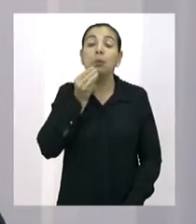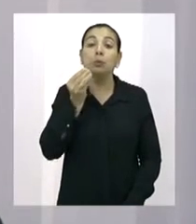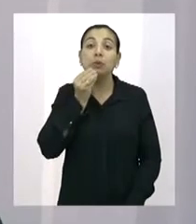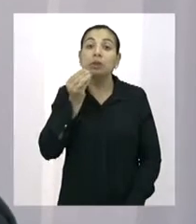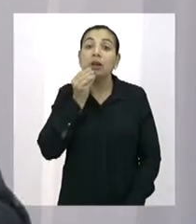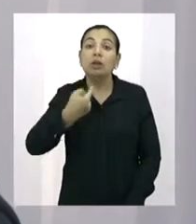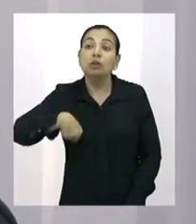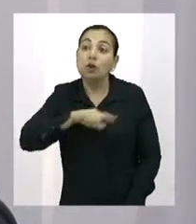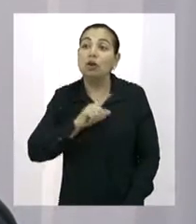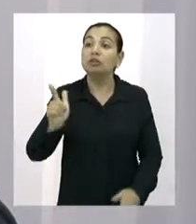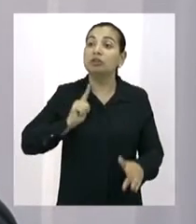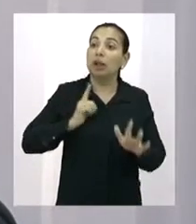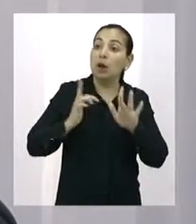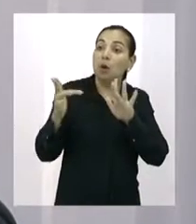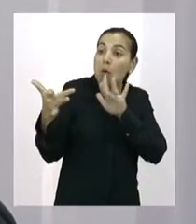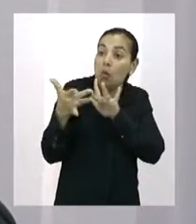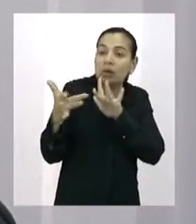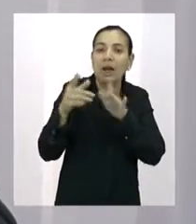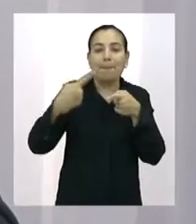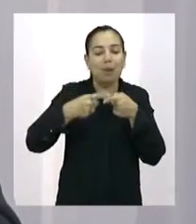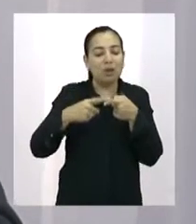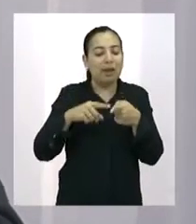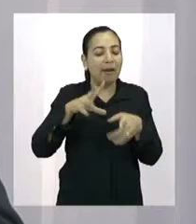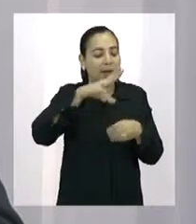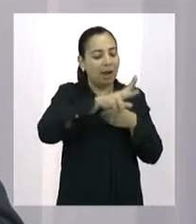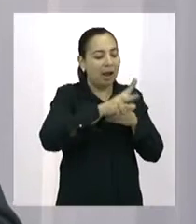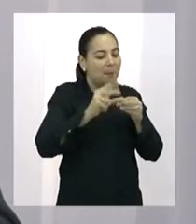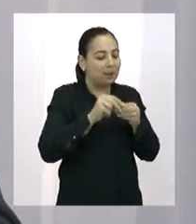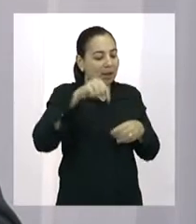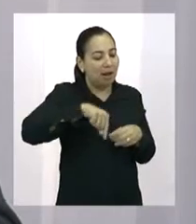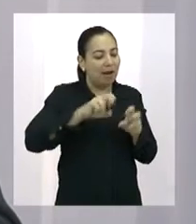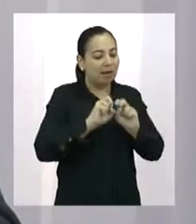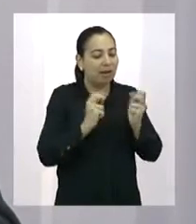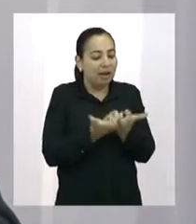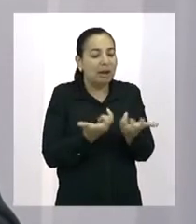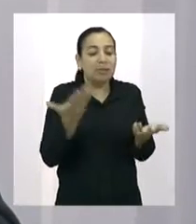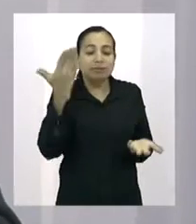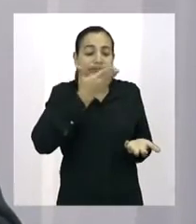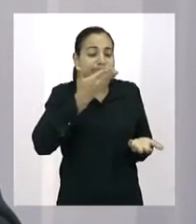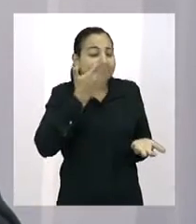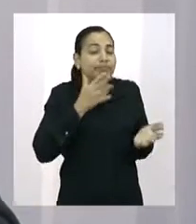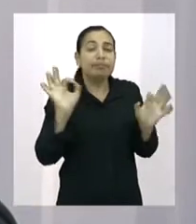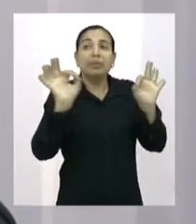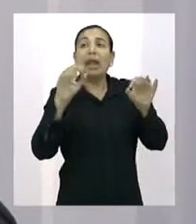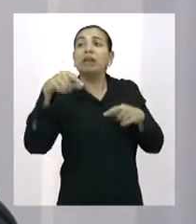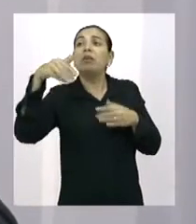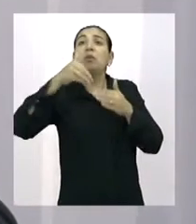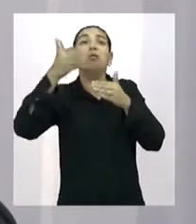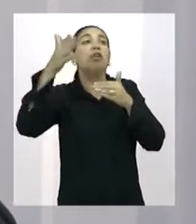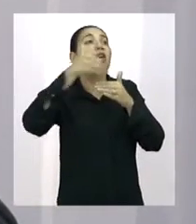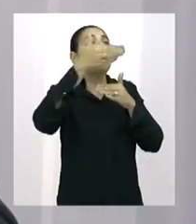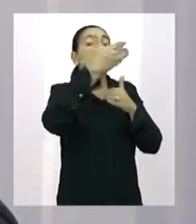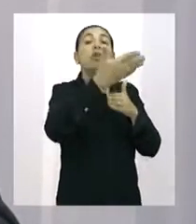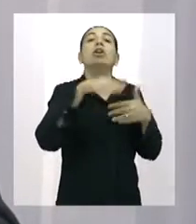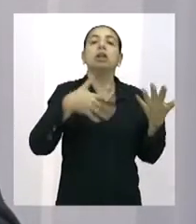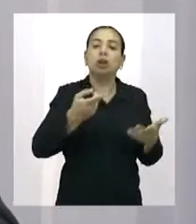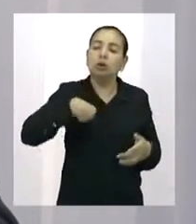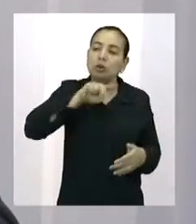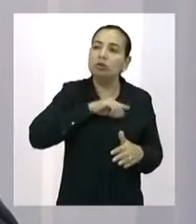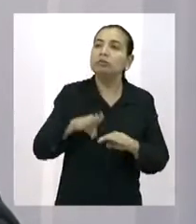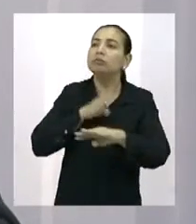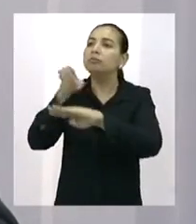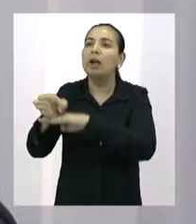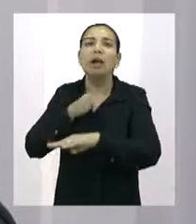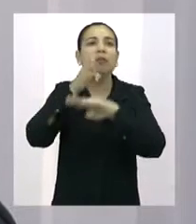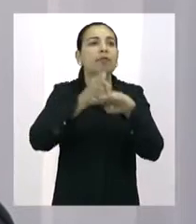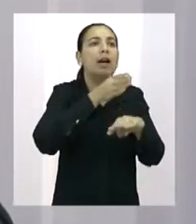de tirar o gabinete da Câmara Municipal dos Vereadores e levar para as comunidades. Isso durante os quatro anos. Isso é inédito, está